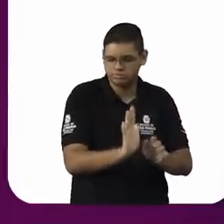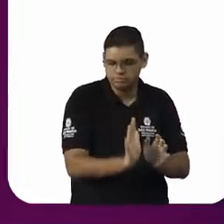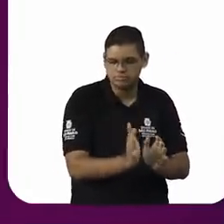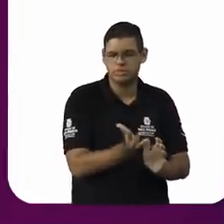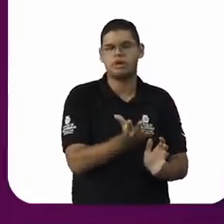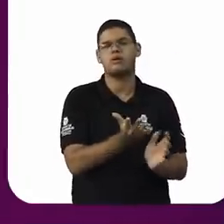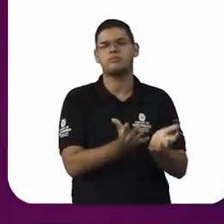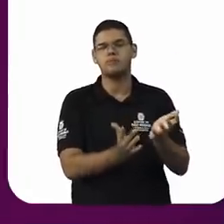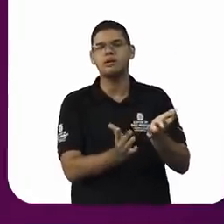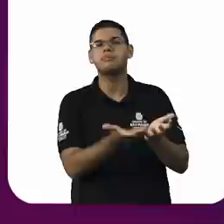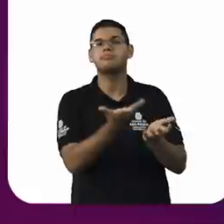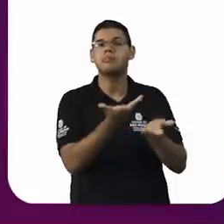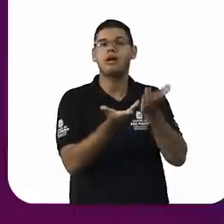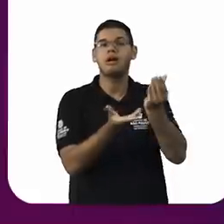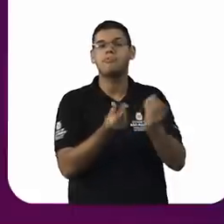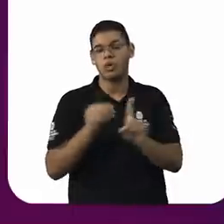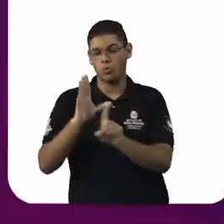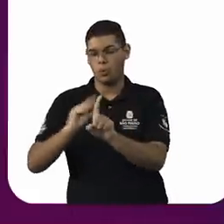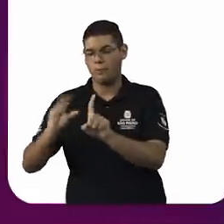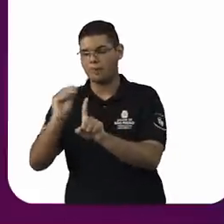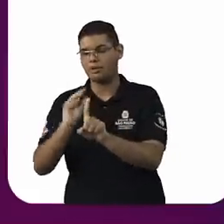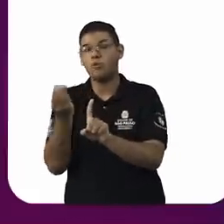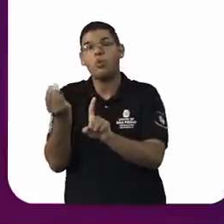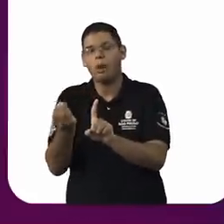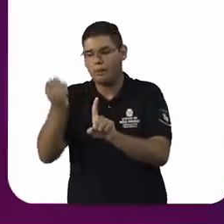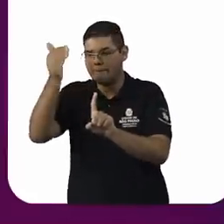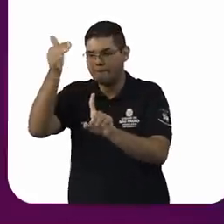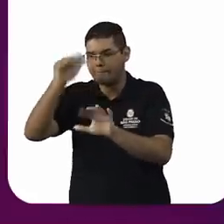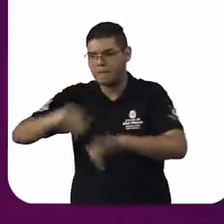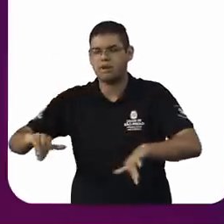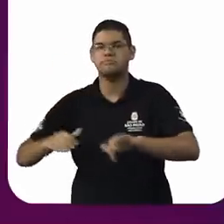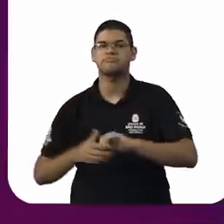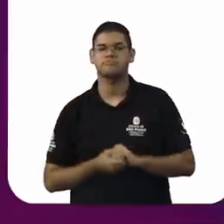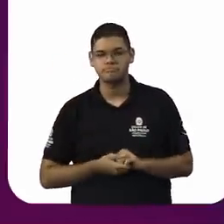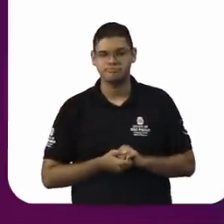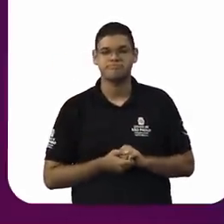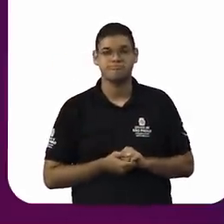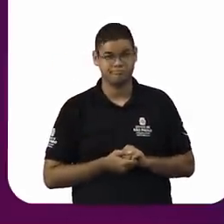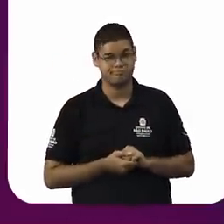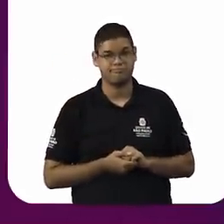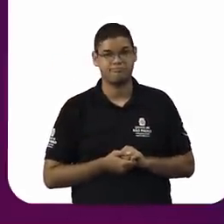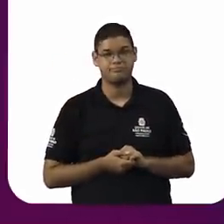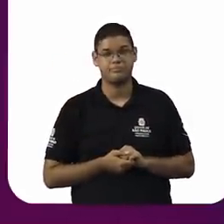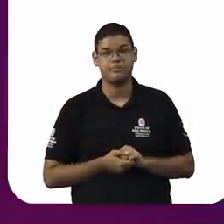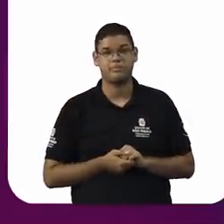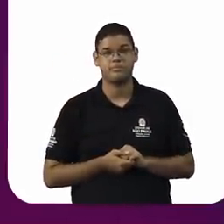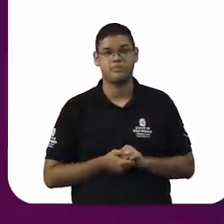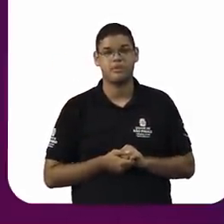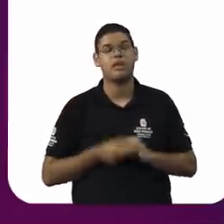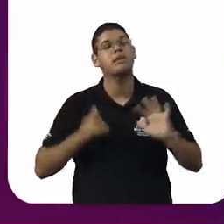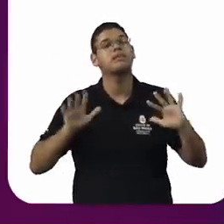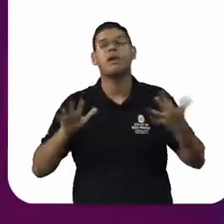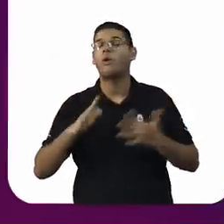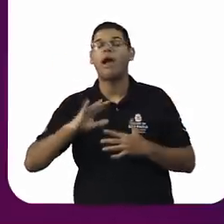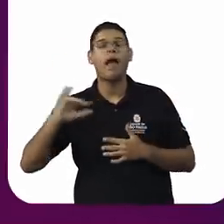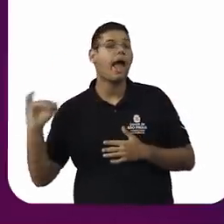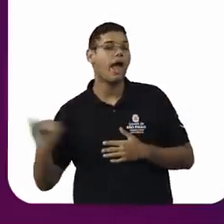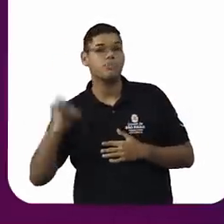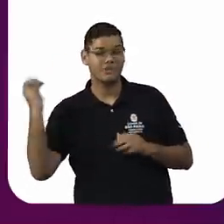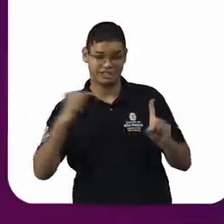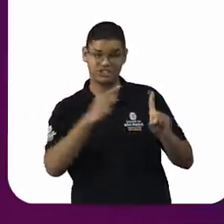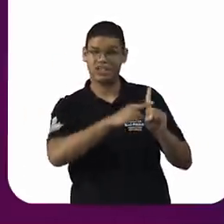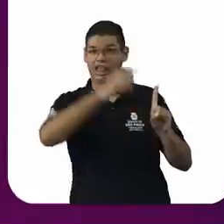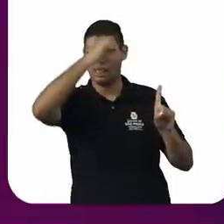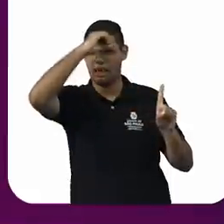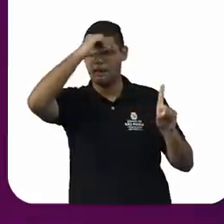assédio? É absolutamente fundamental, porque a vítima tem uma dificuldade muito grande para reconhecer essa